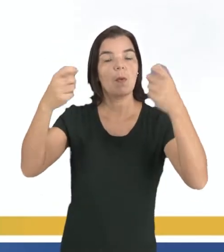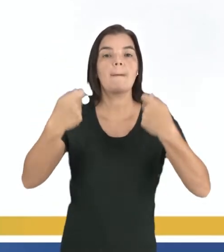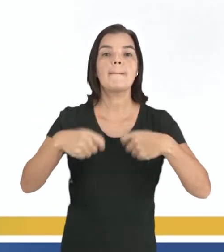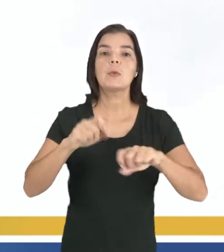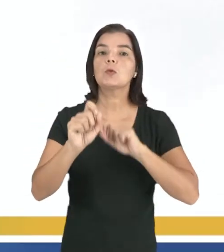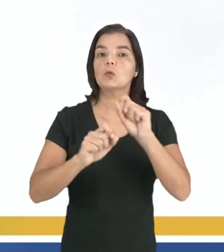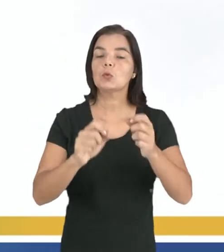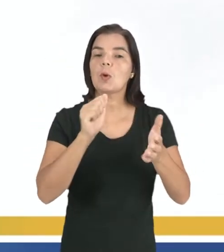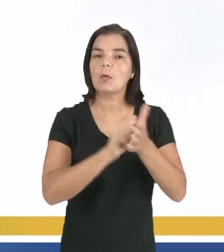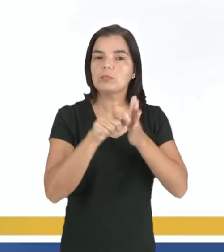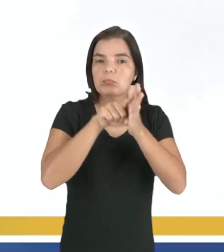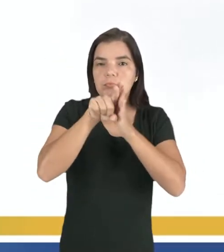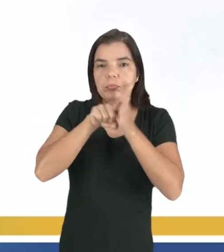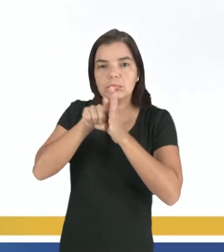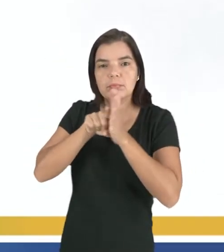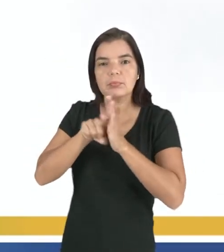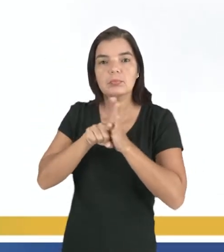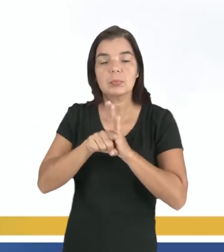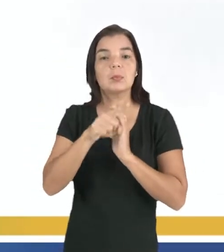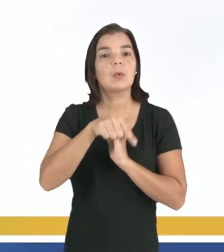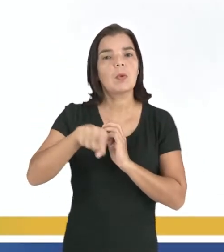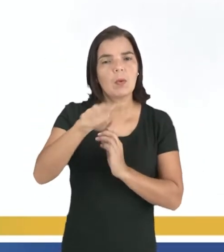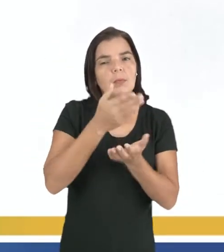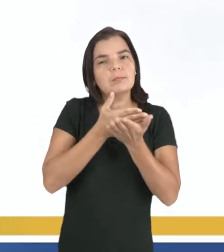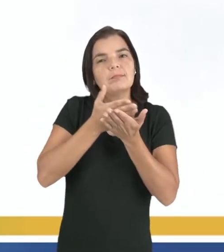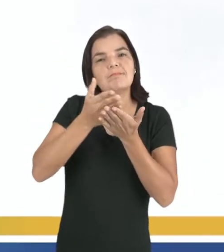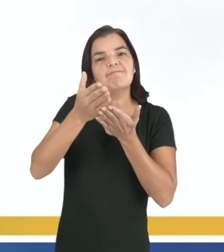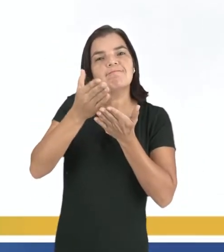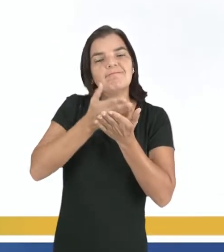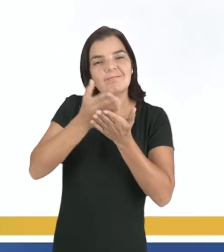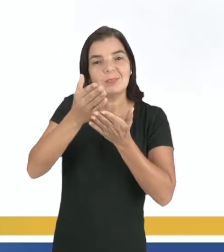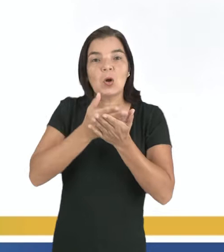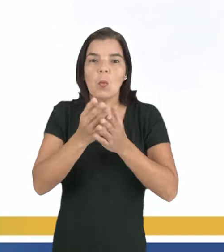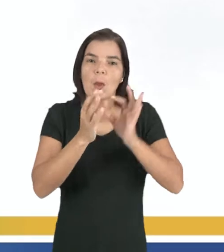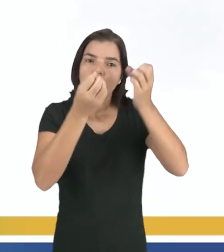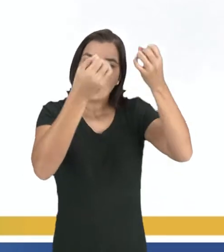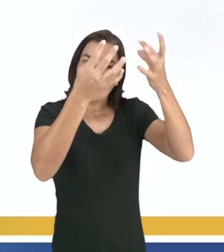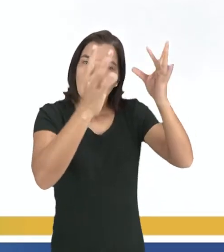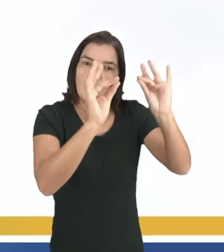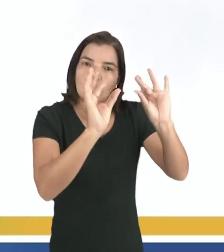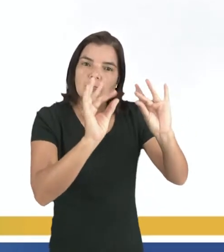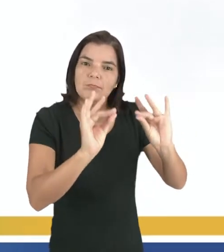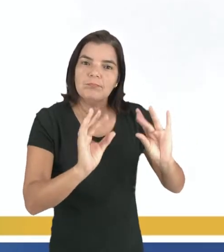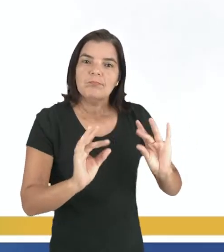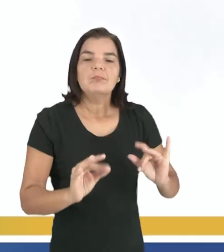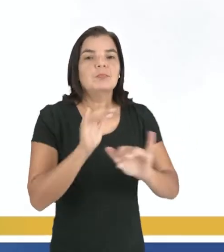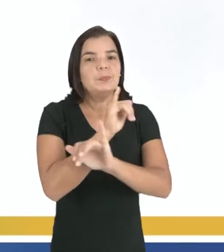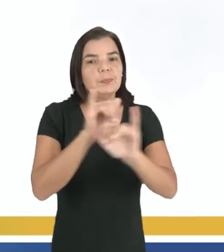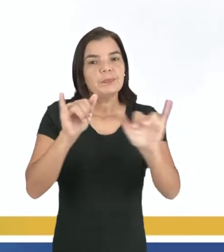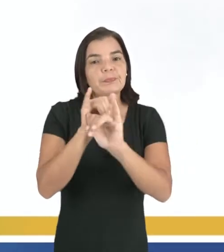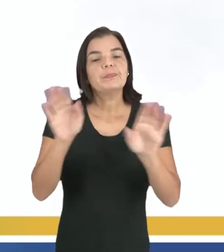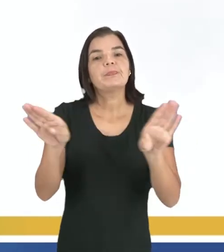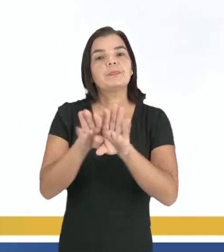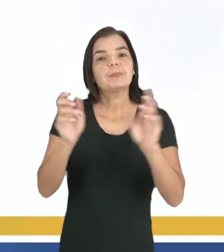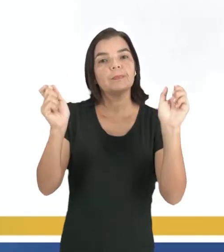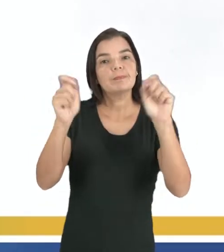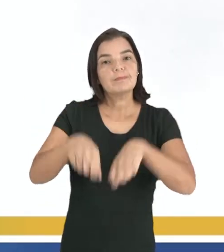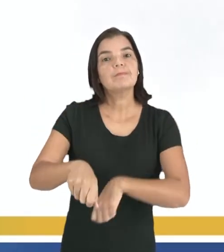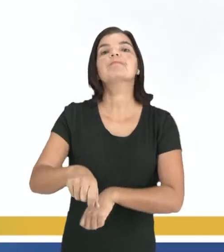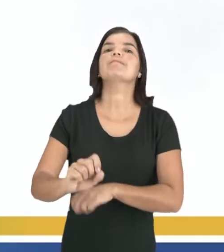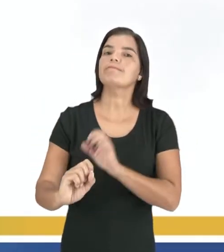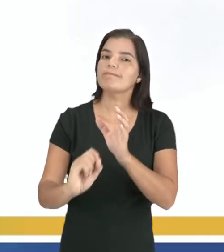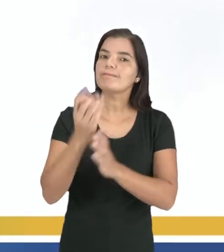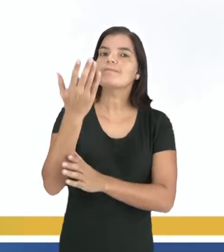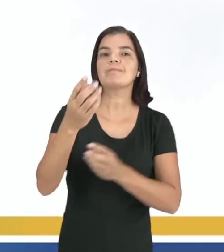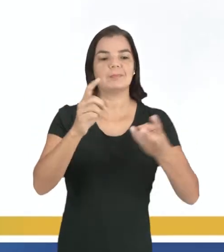precisa produzir uma pesquisa para você começar a fazer um repertório de informações e assim poder realizar a